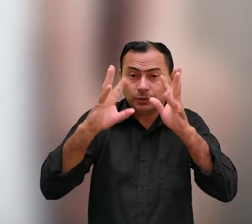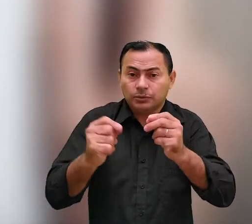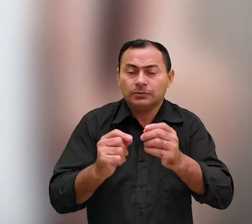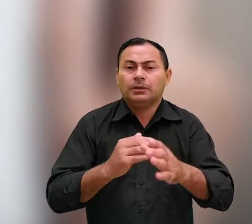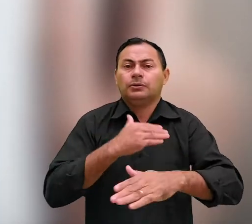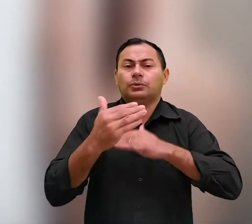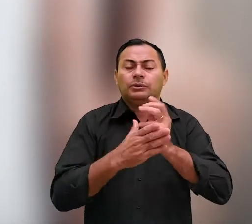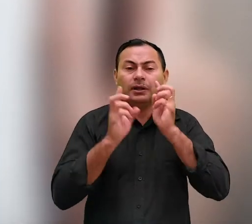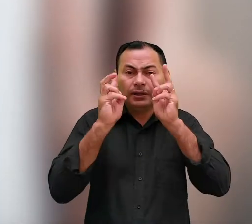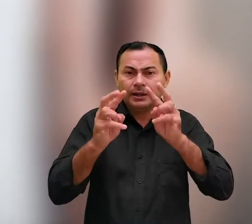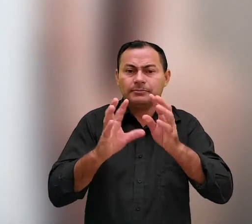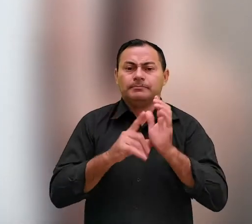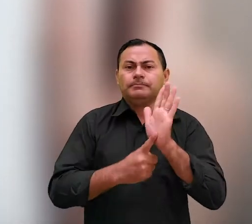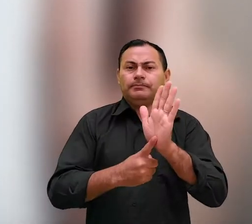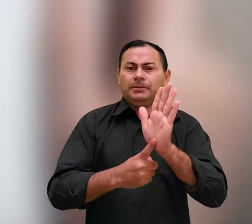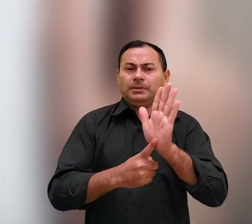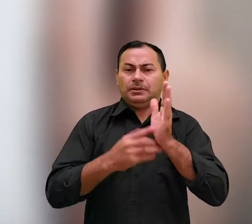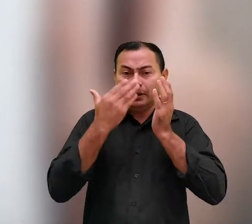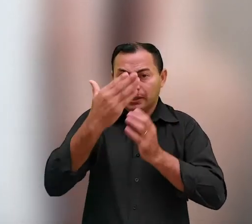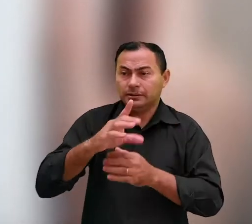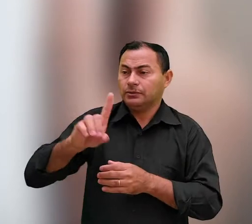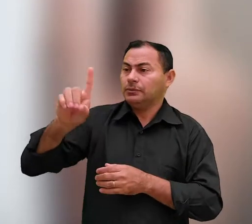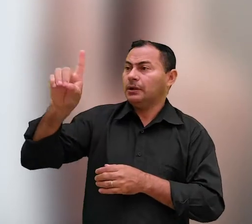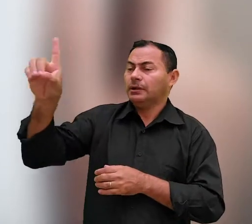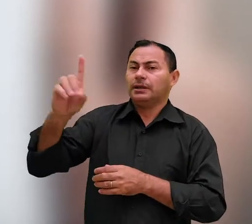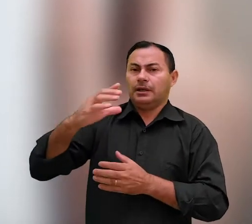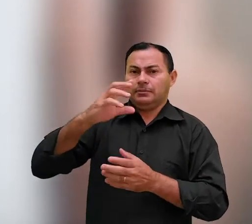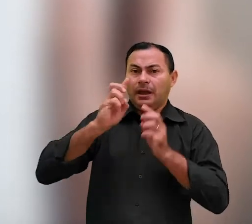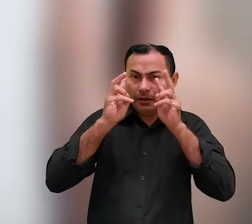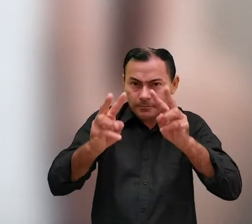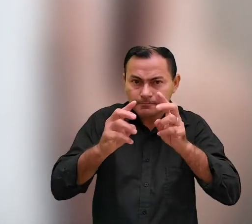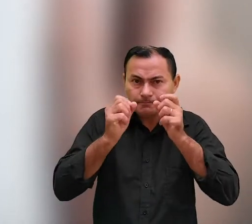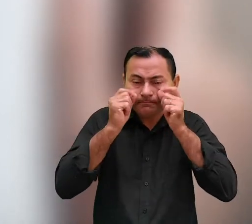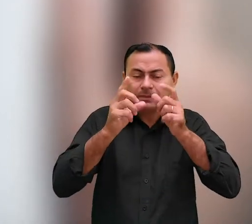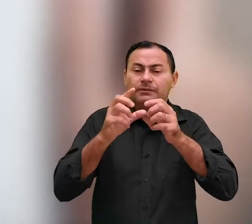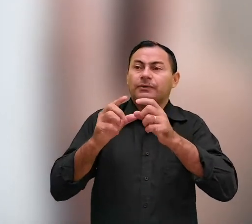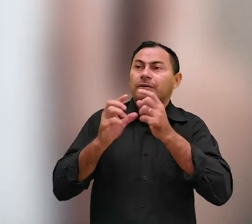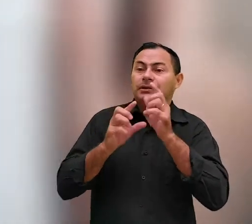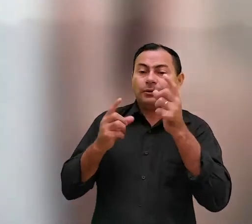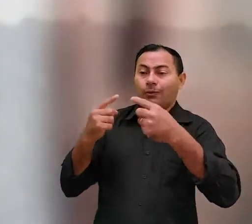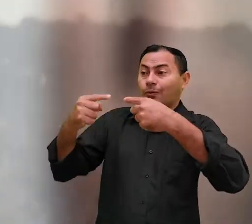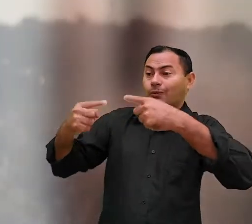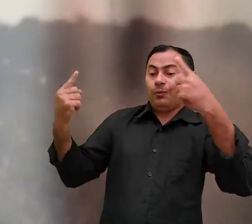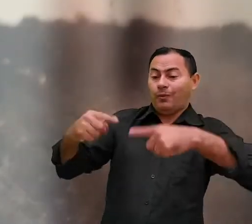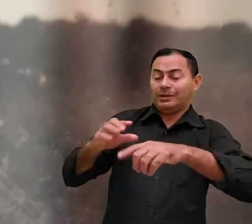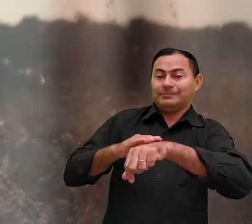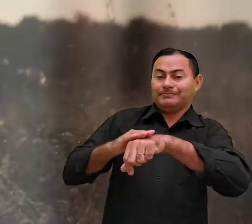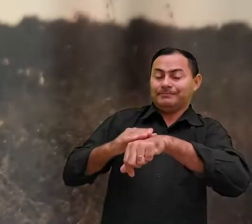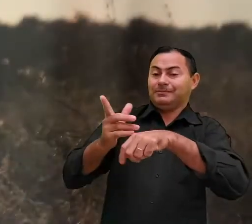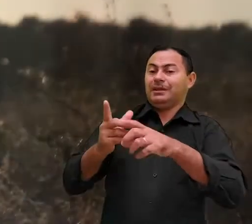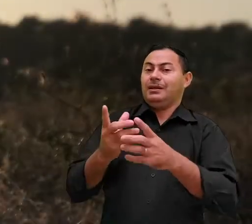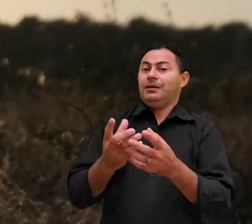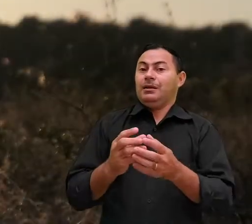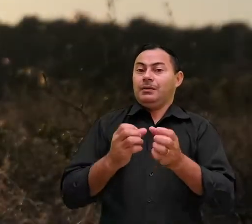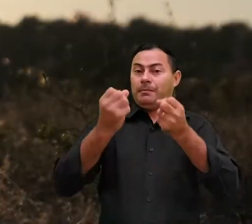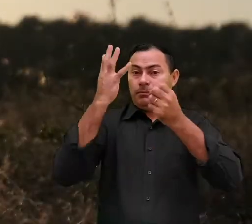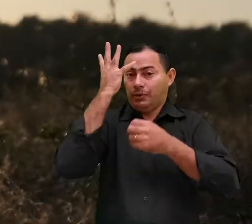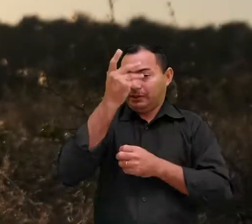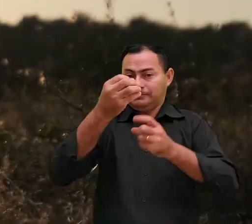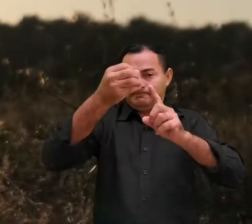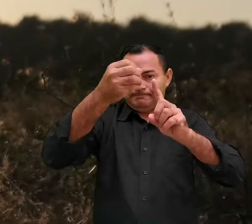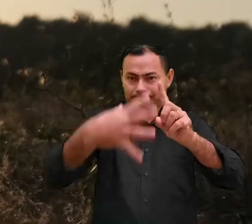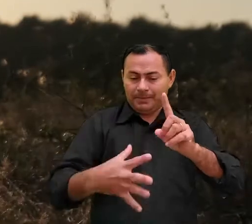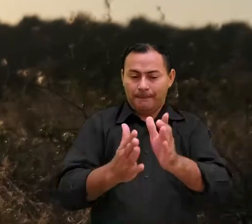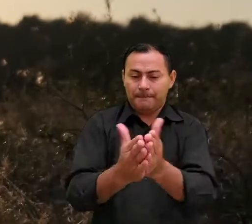tudo está descoberto e exposto diante dos olhos daquele a quem havemos de prestar contas é que bela descrição